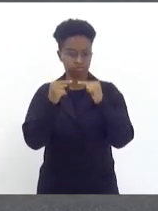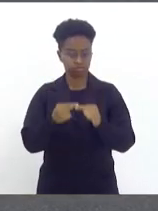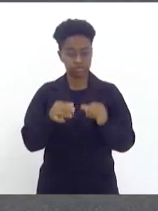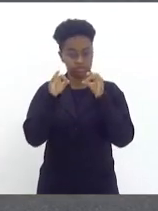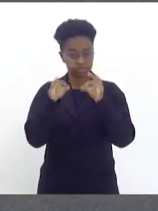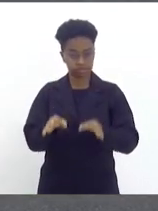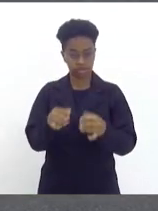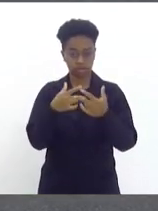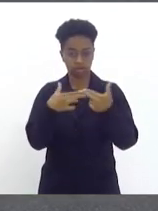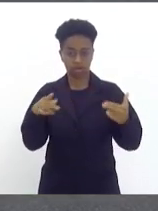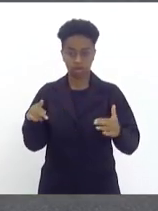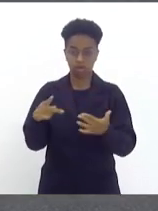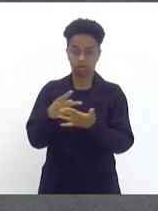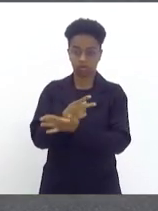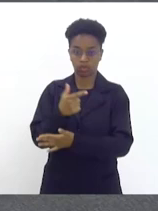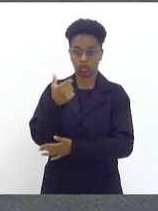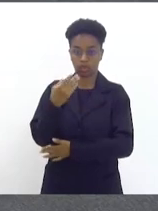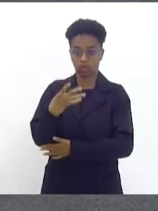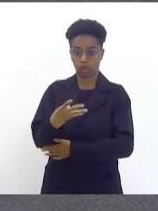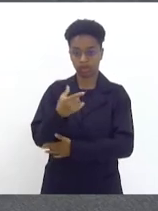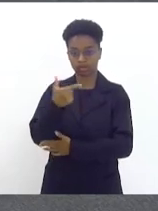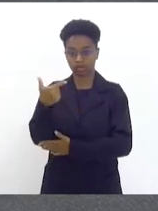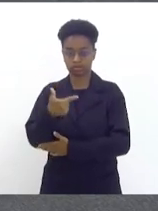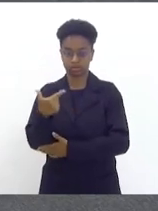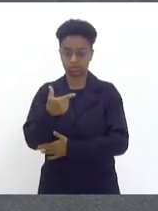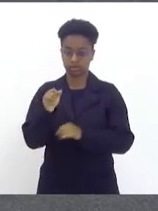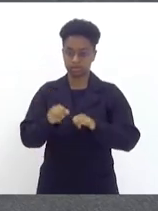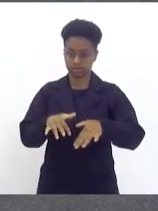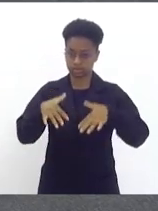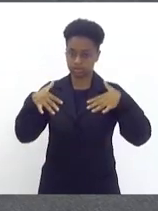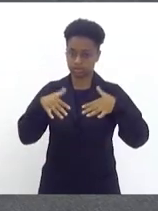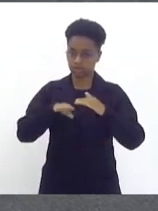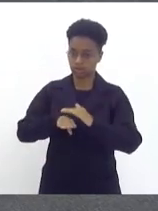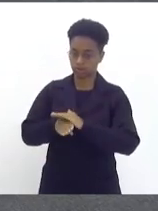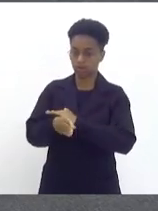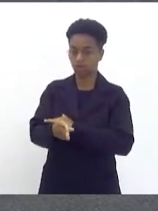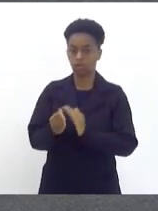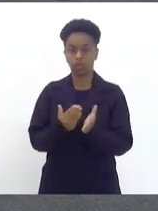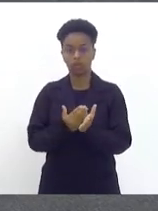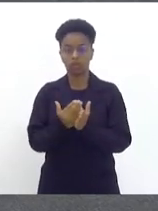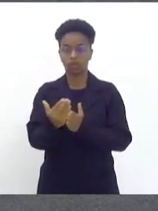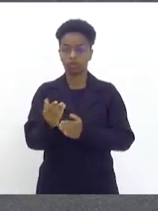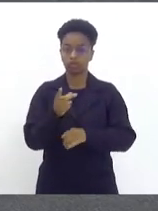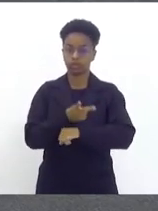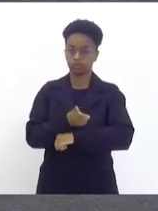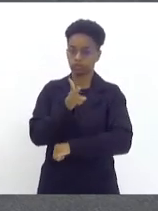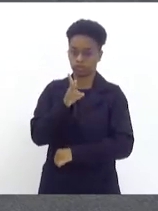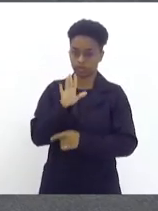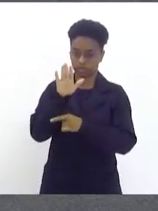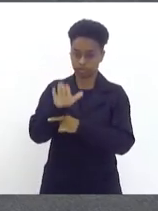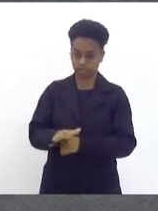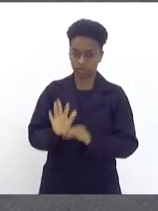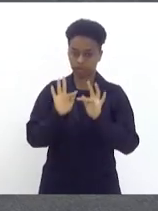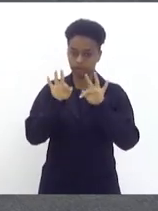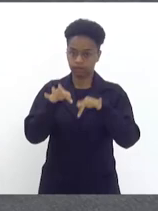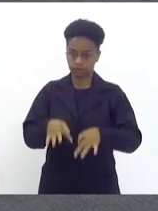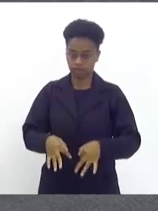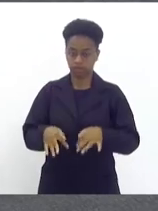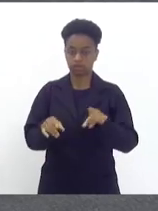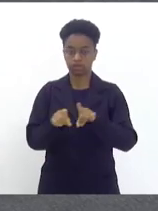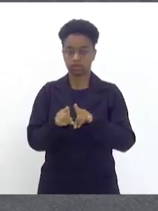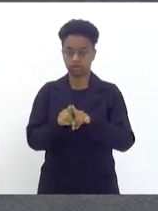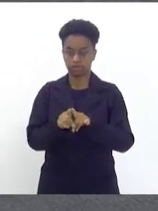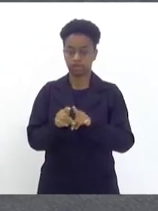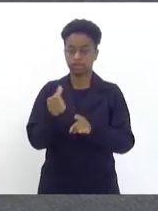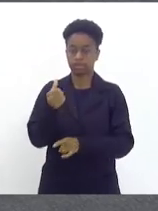ocorrido na 42ª sessão ordinária, que iniciada às 14 horas e se encerrou-se às